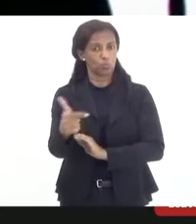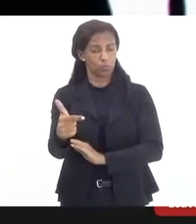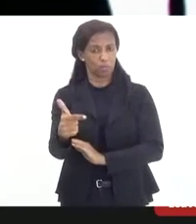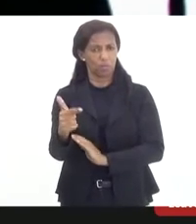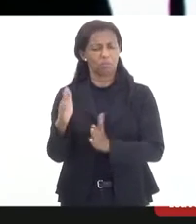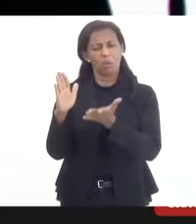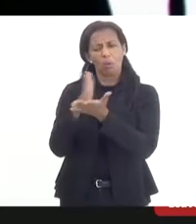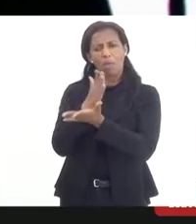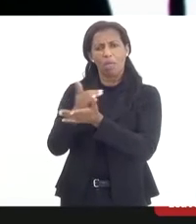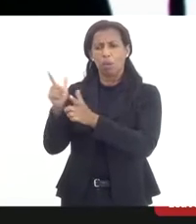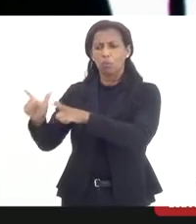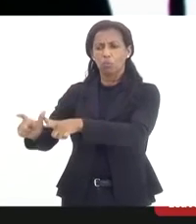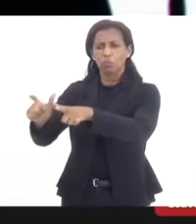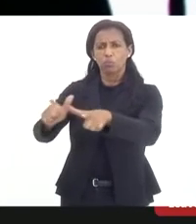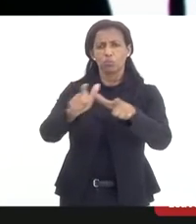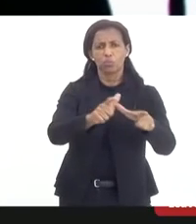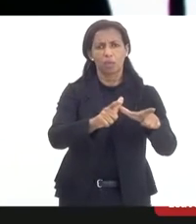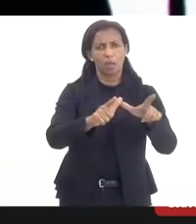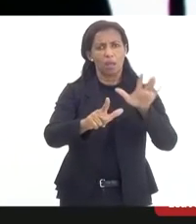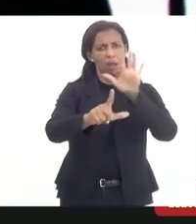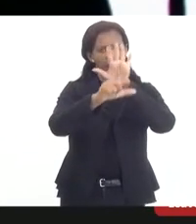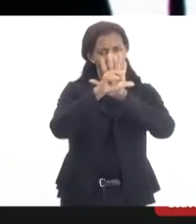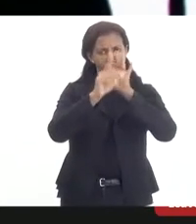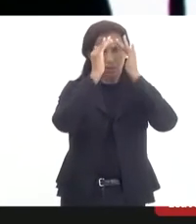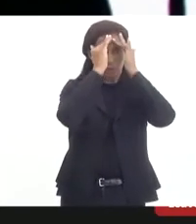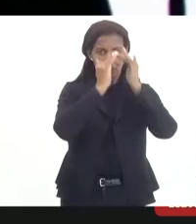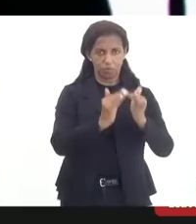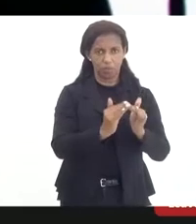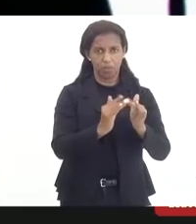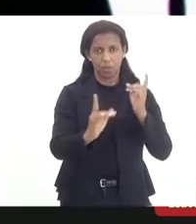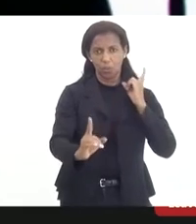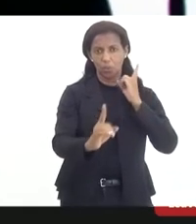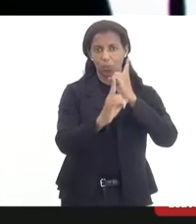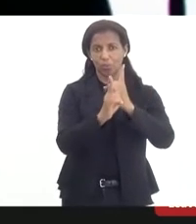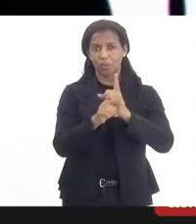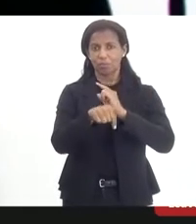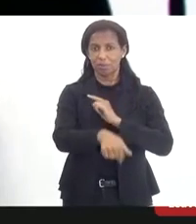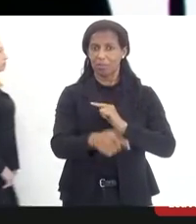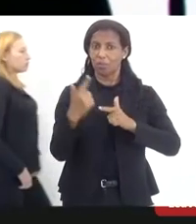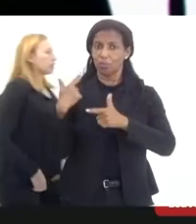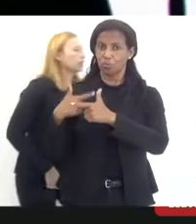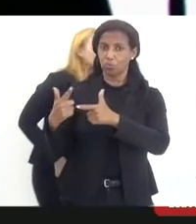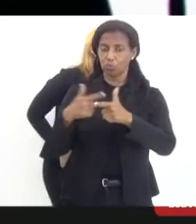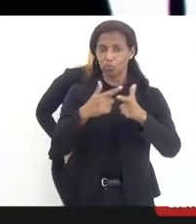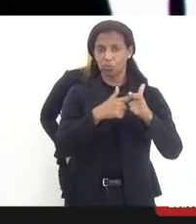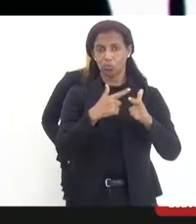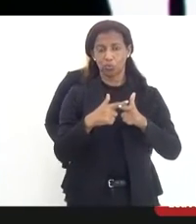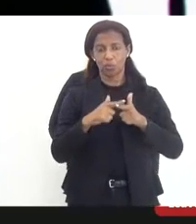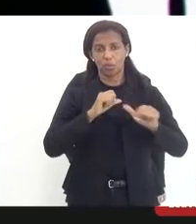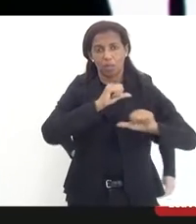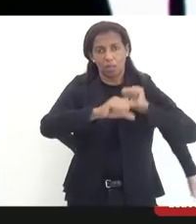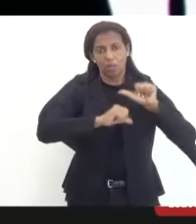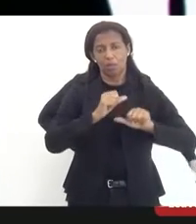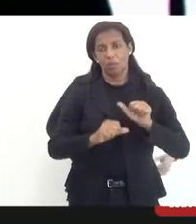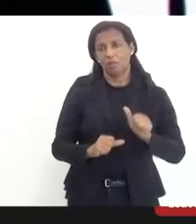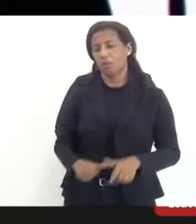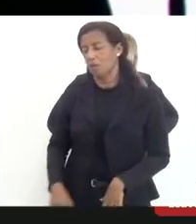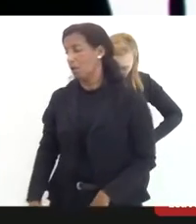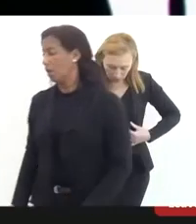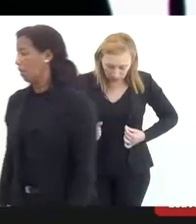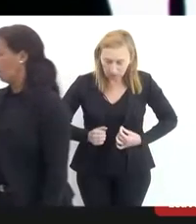quando em alguns lugares as leis são respeitadas, esbarramos aí na burocracia da renovação do laudo